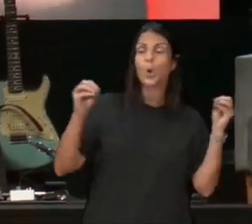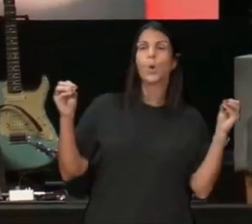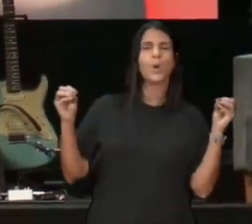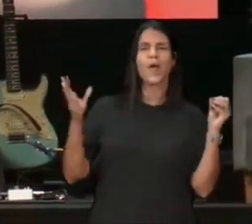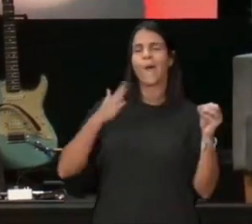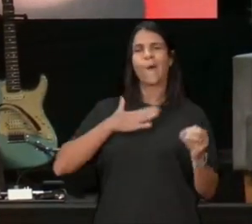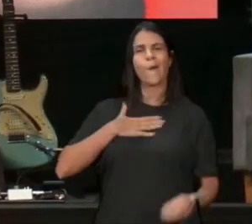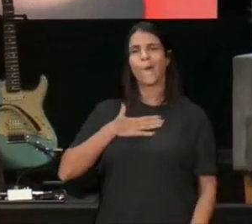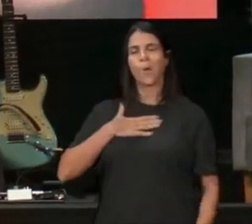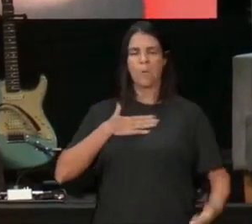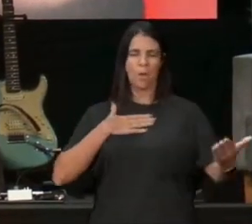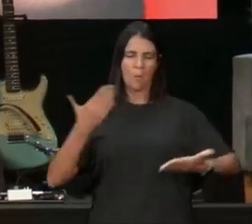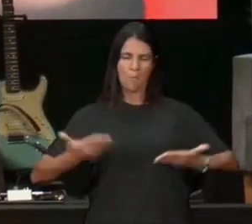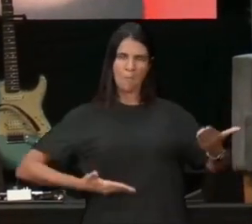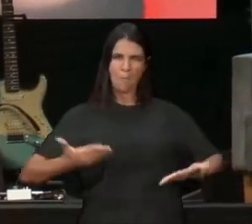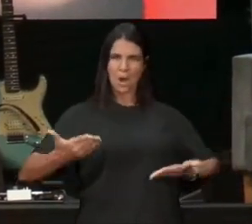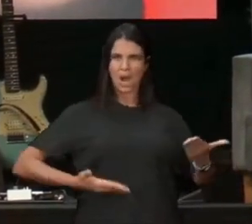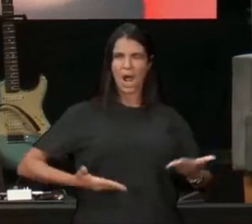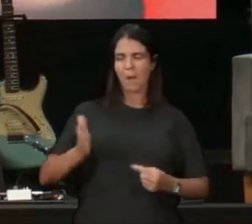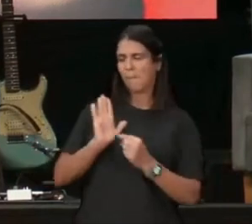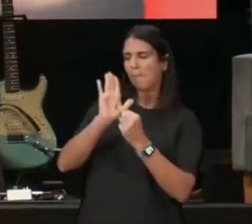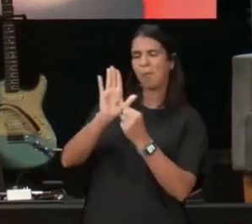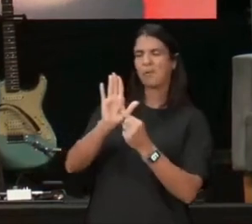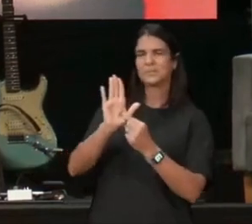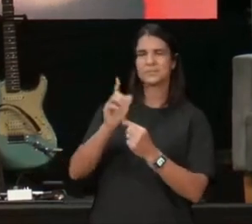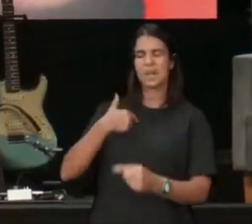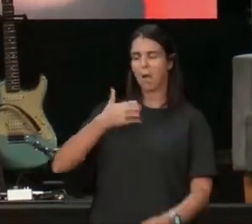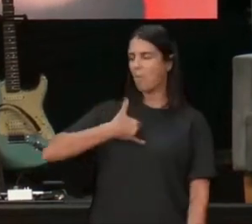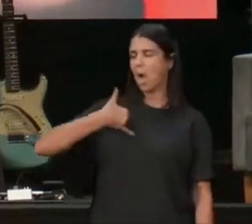banquete para ele, mostrar que eu sou um grande anfitrião, não, não,